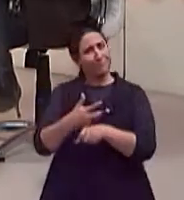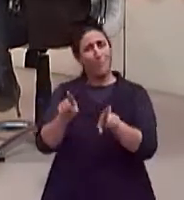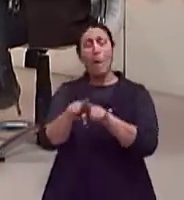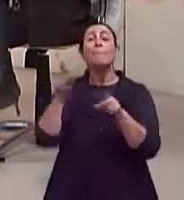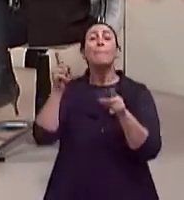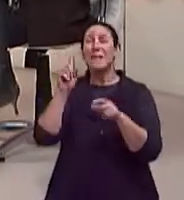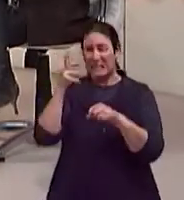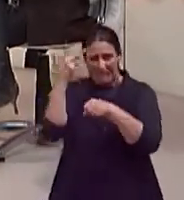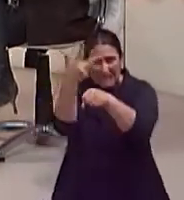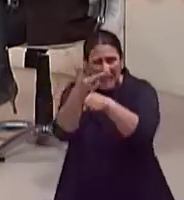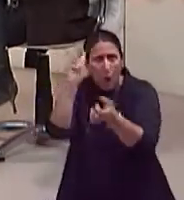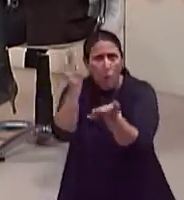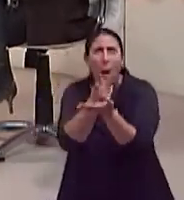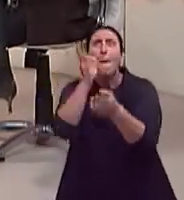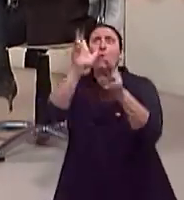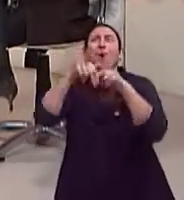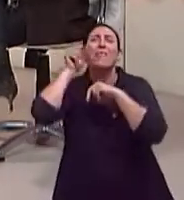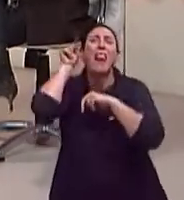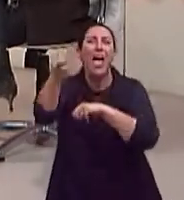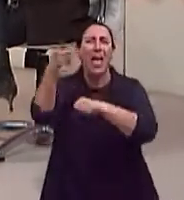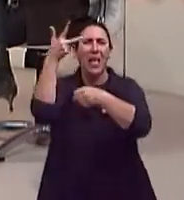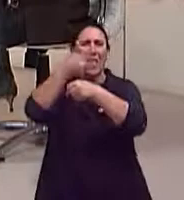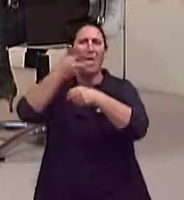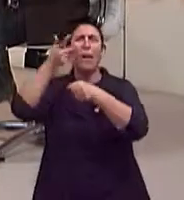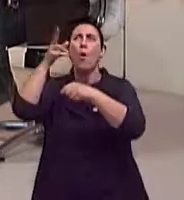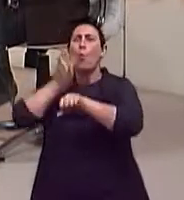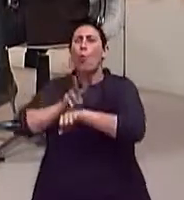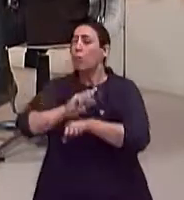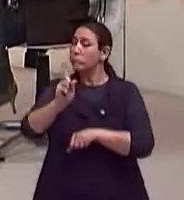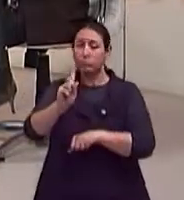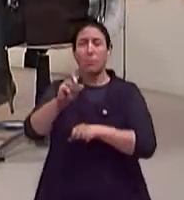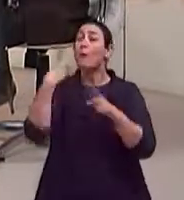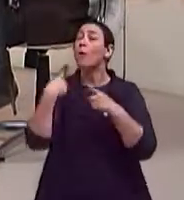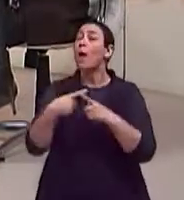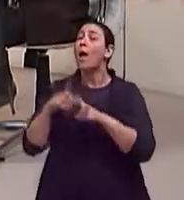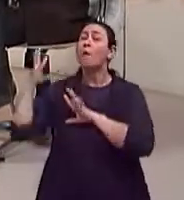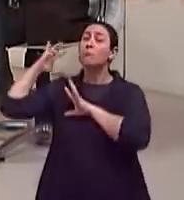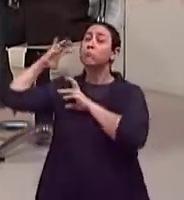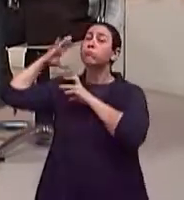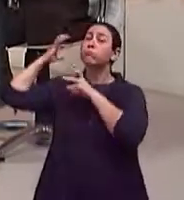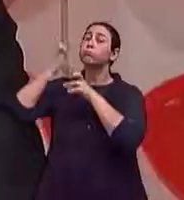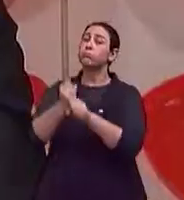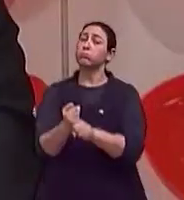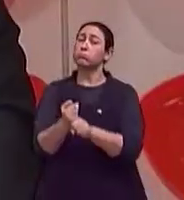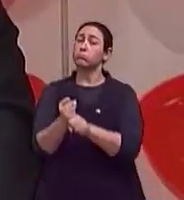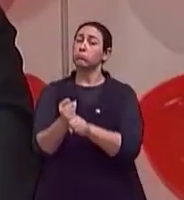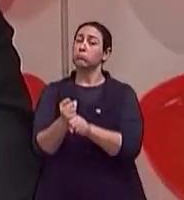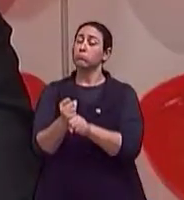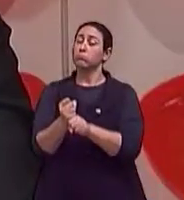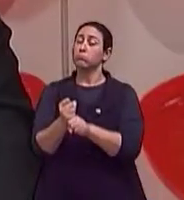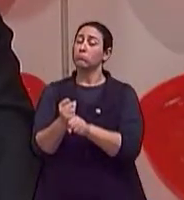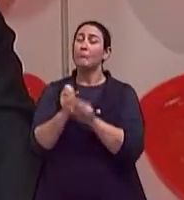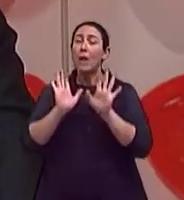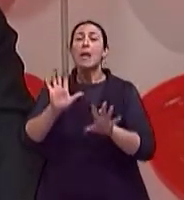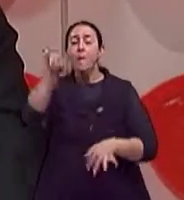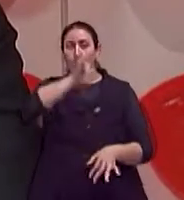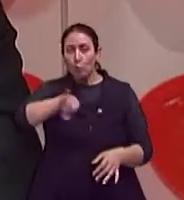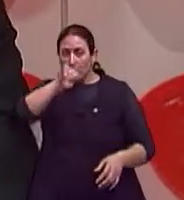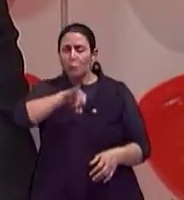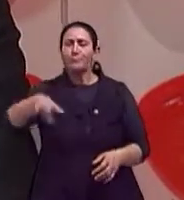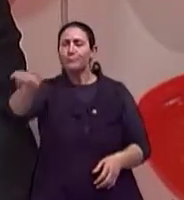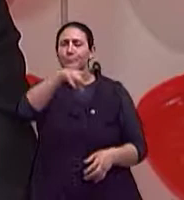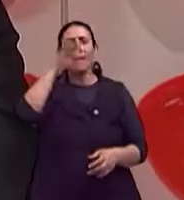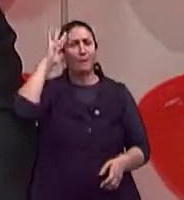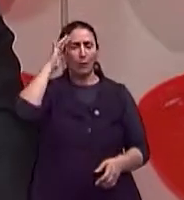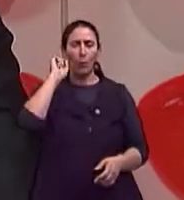tua infância. Eu só gostaria de se alentar. Nós usamos hoje, como tratamento